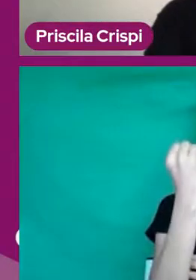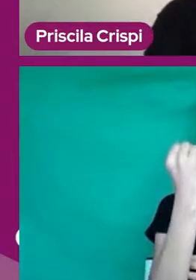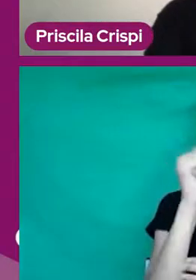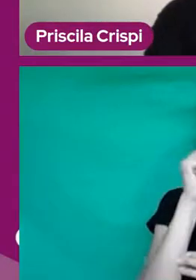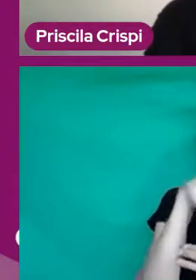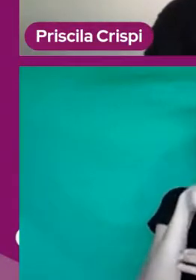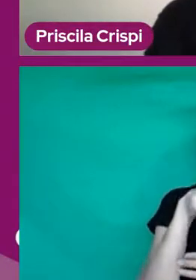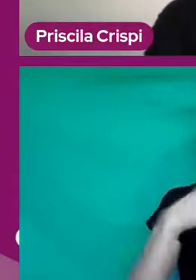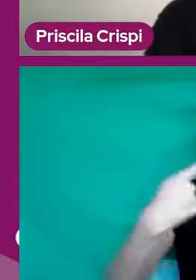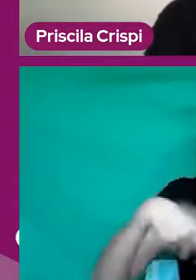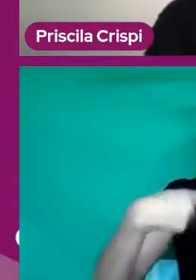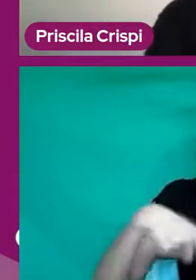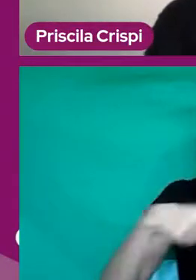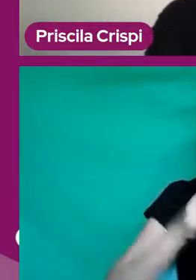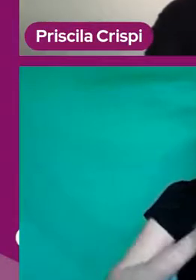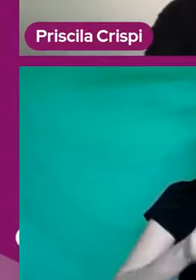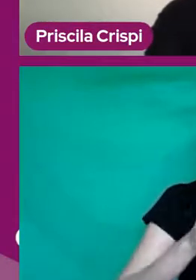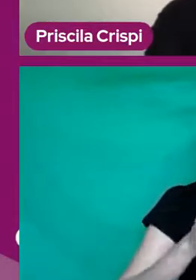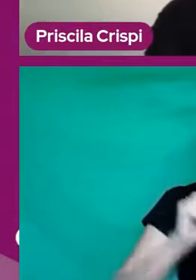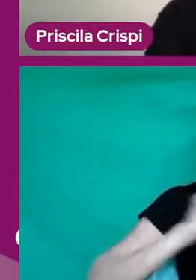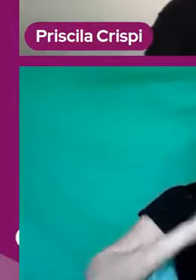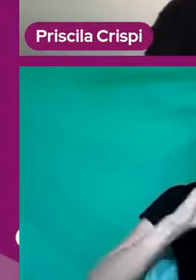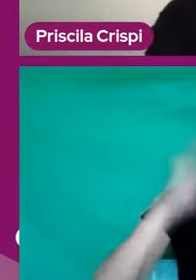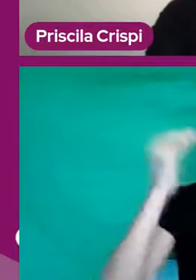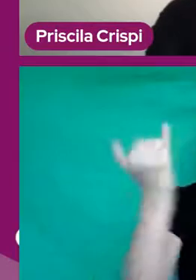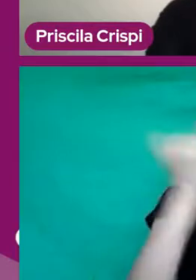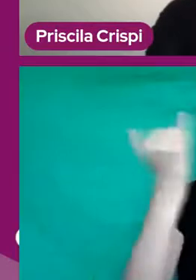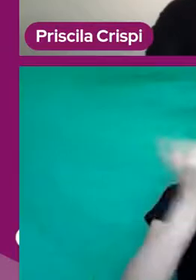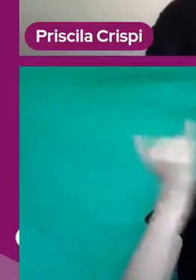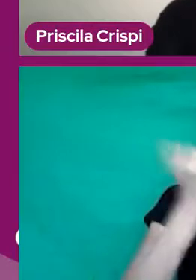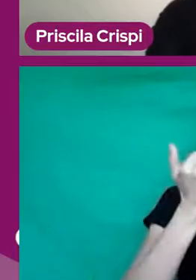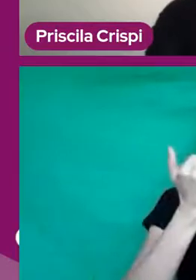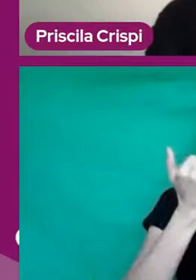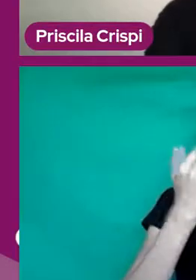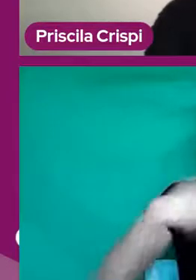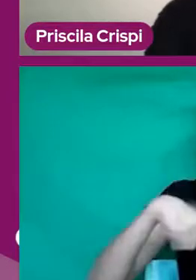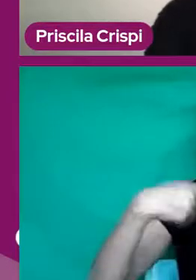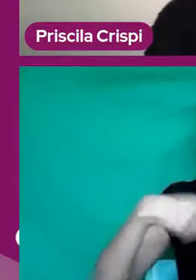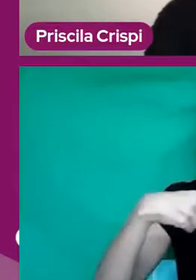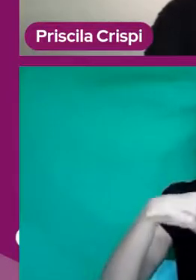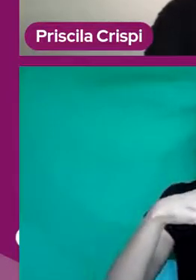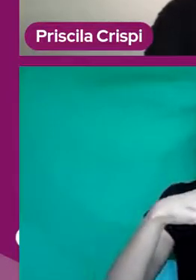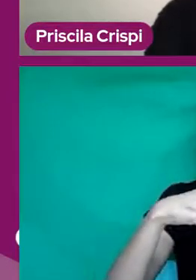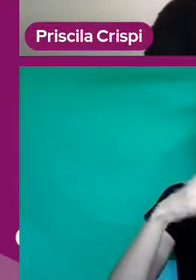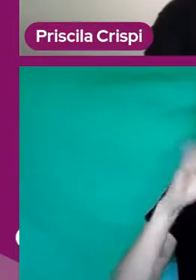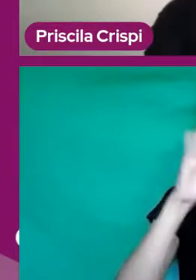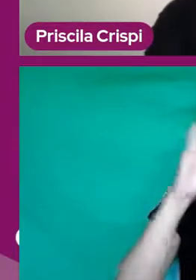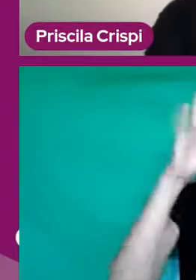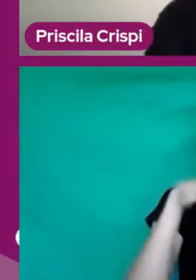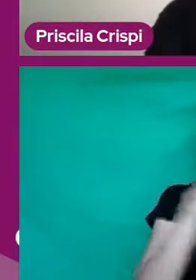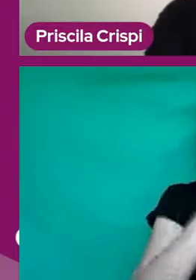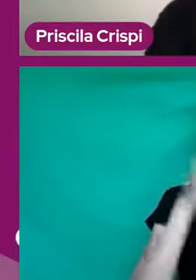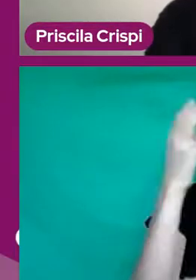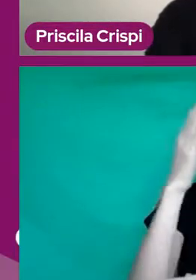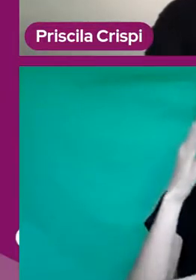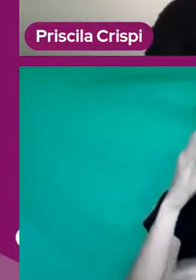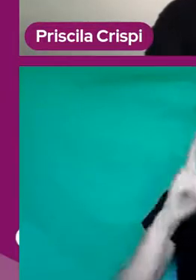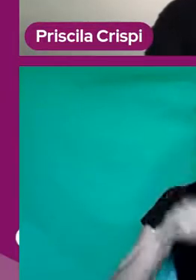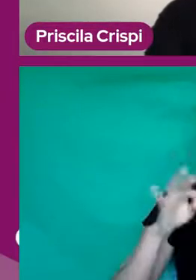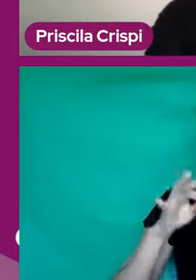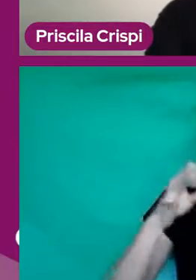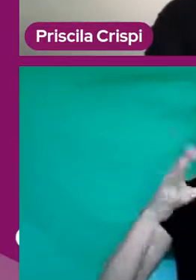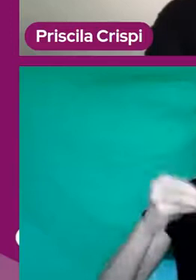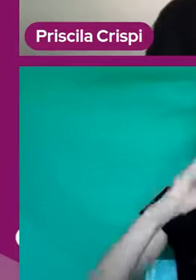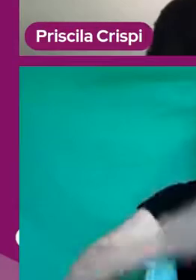precisa estar mais informado, estar mais ligado à ciência e a todos os profissionais que